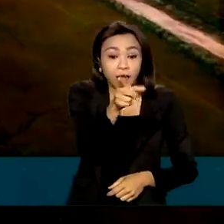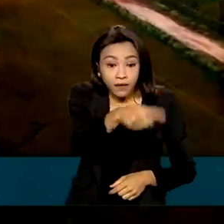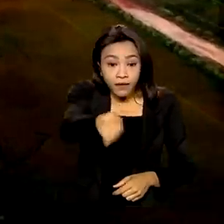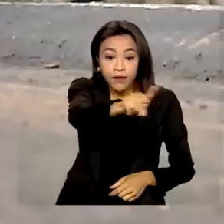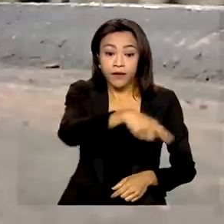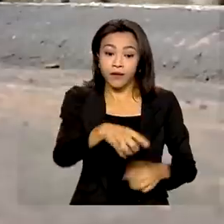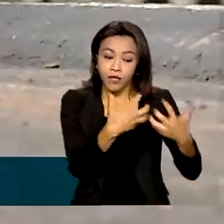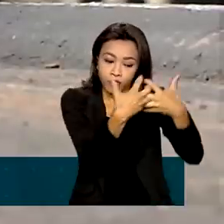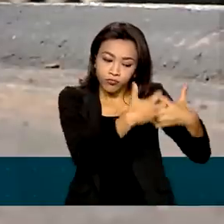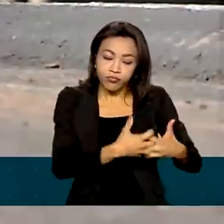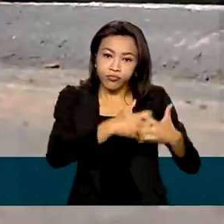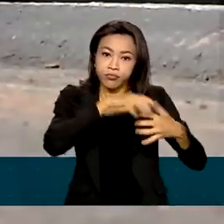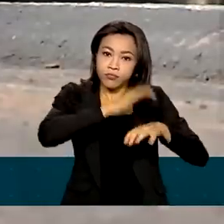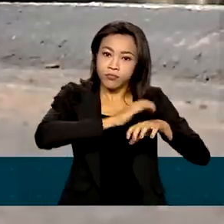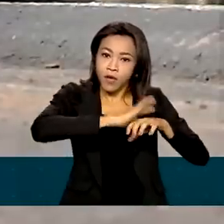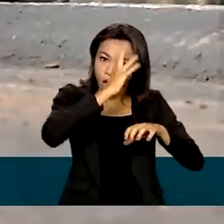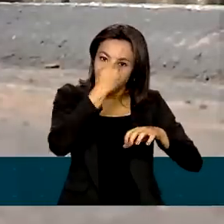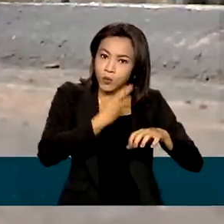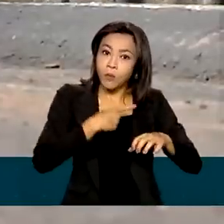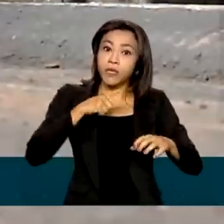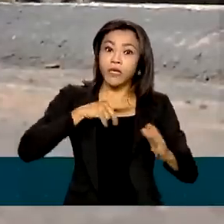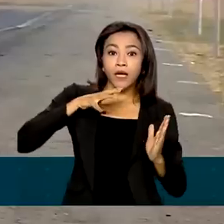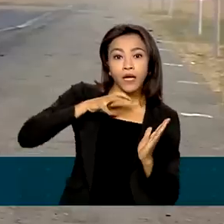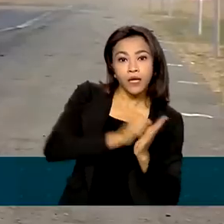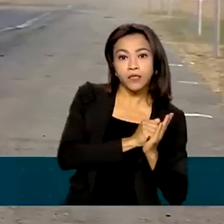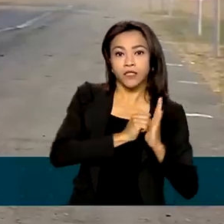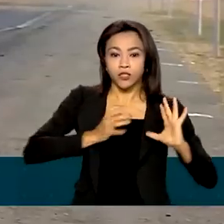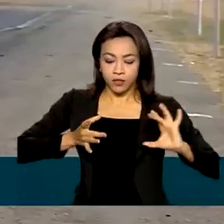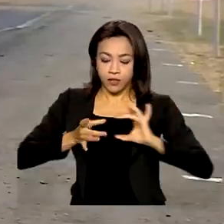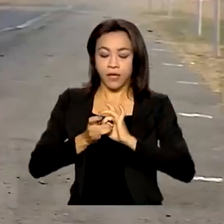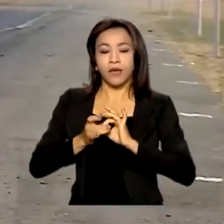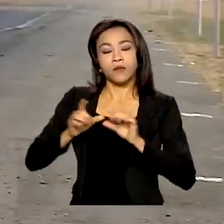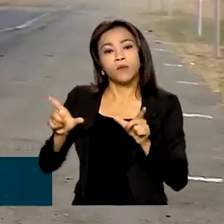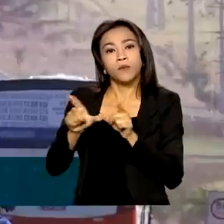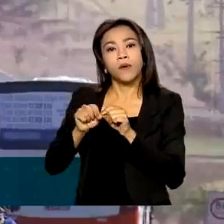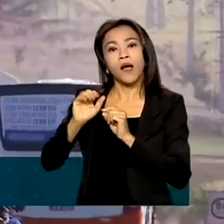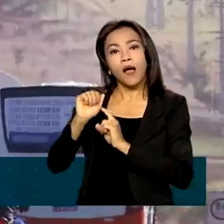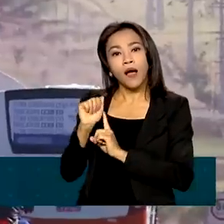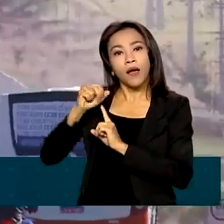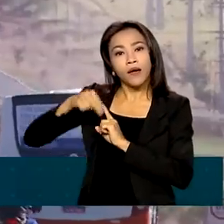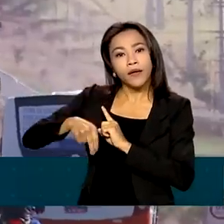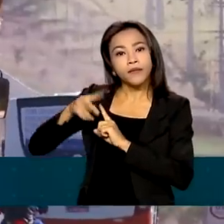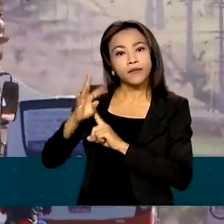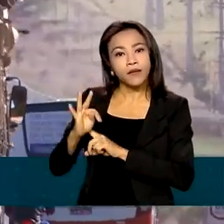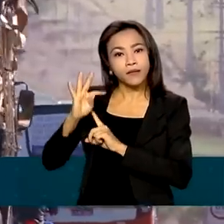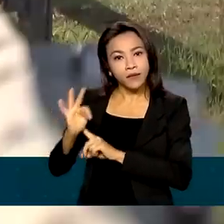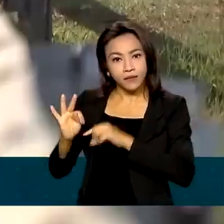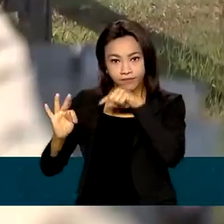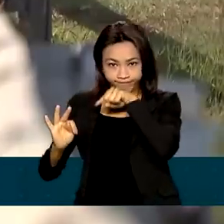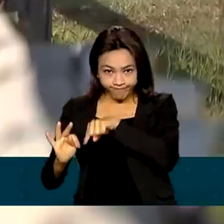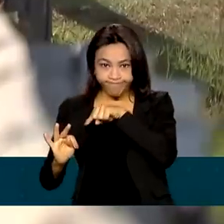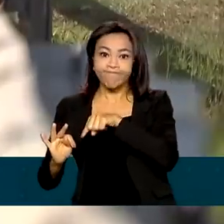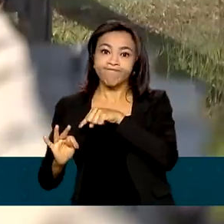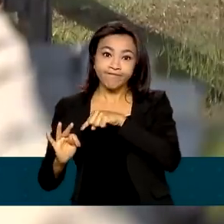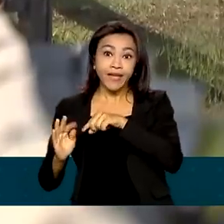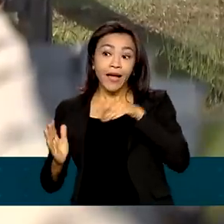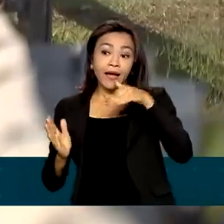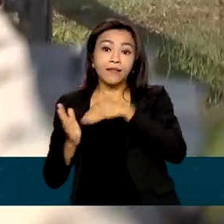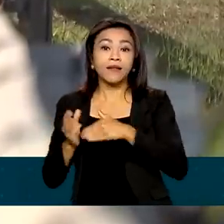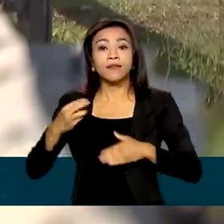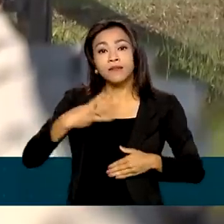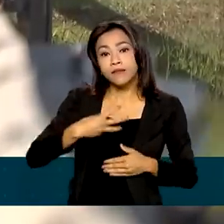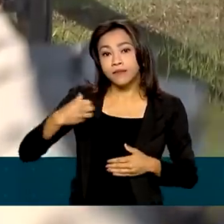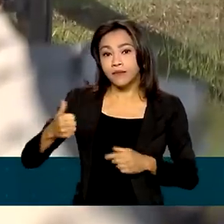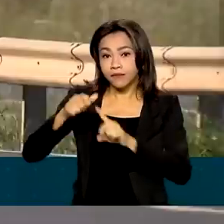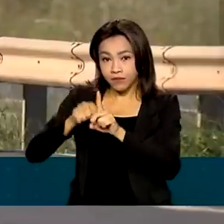autônomos com registro ativo na ANTT, a Agência Nacional de Transportes Terrestres, até 31 de